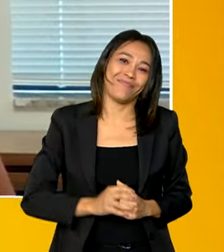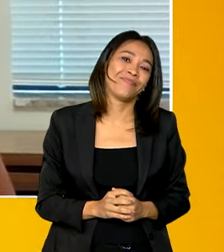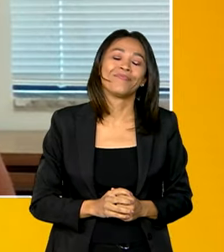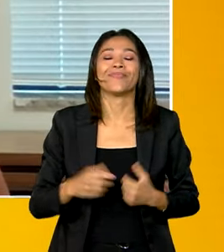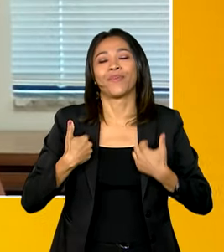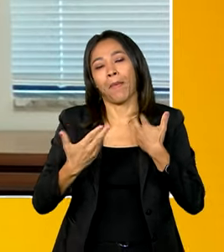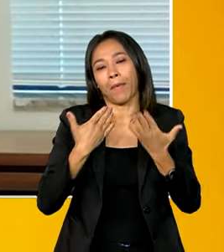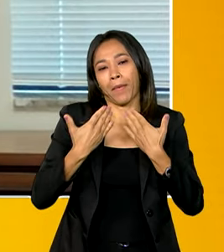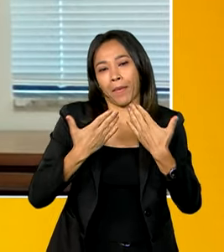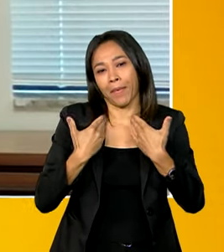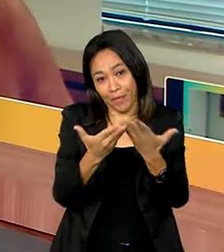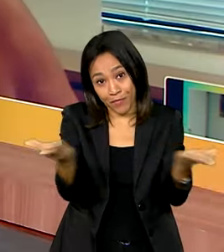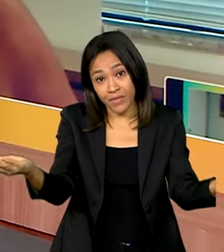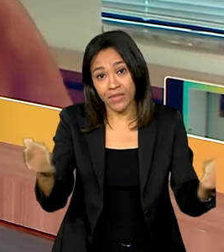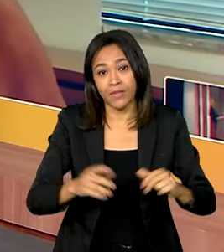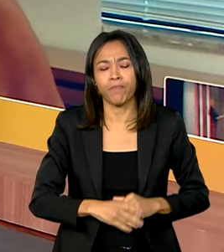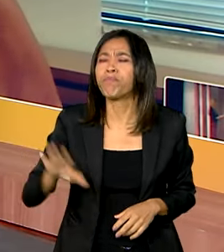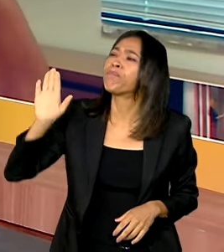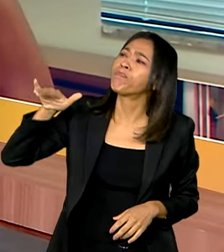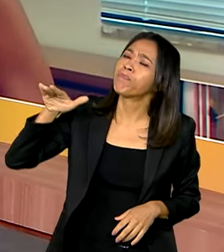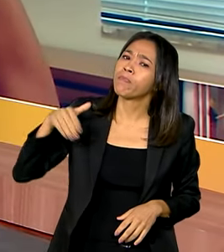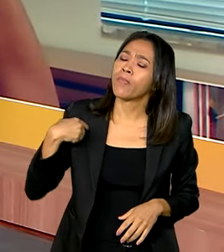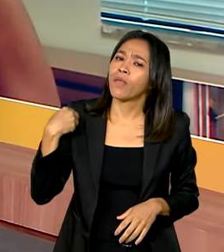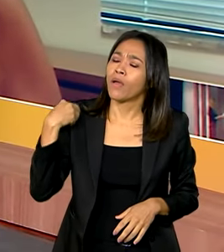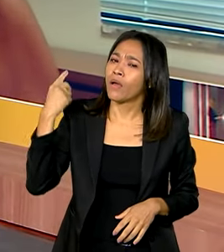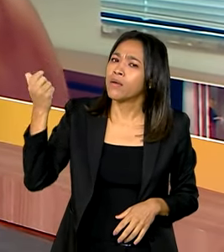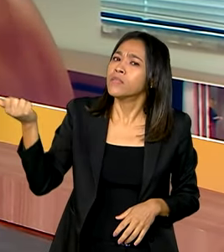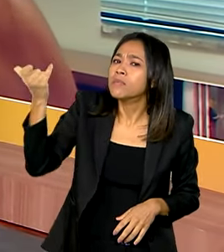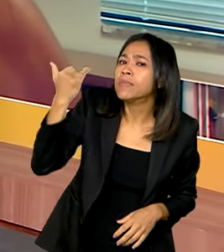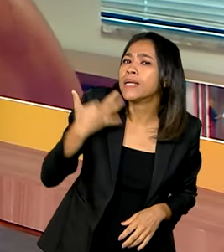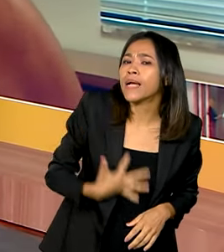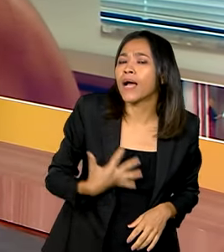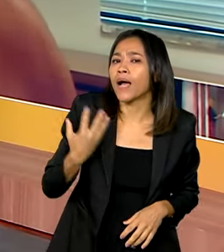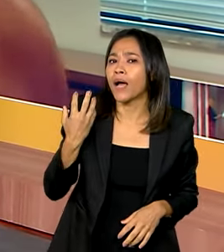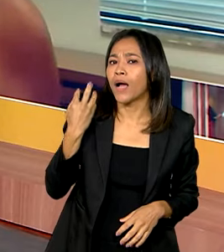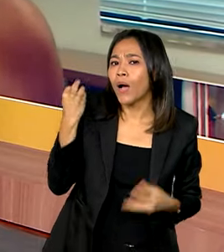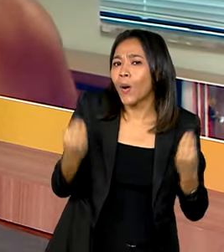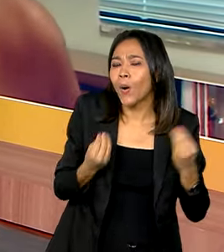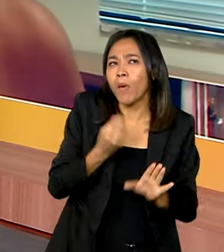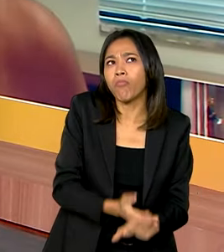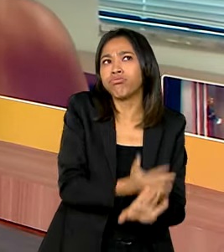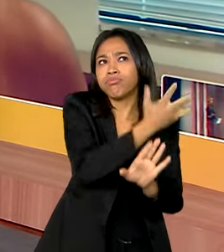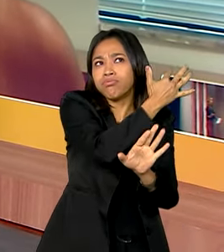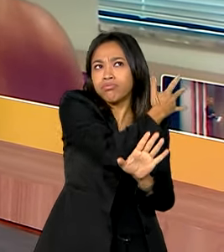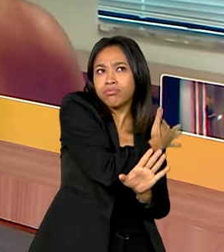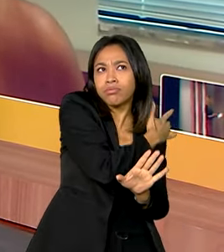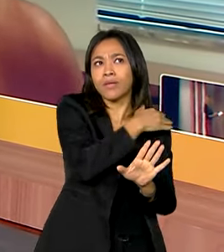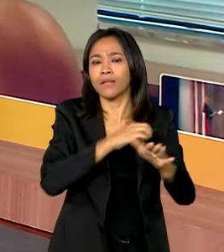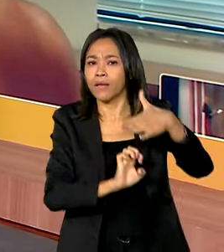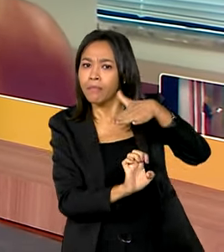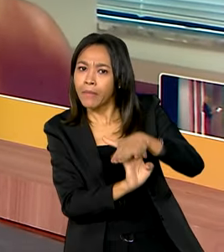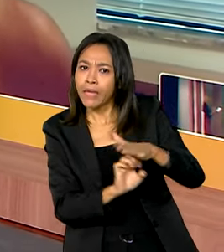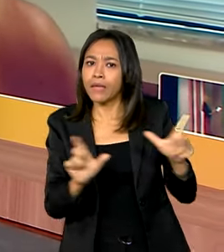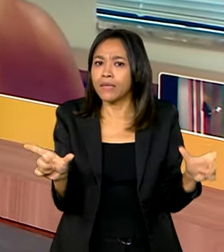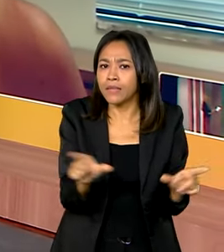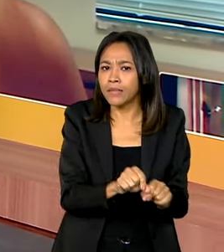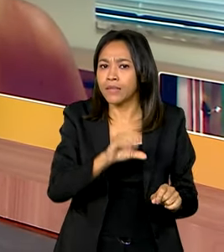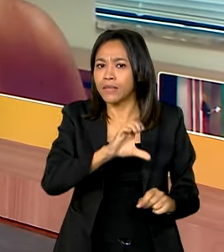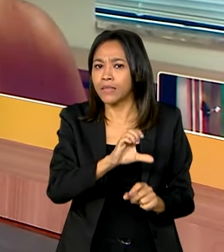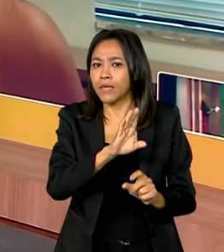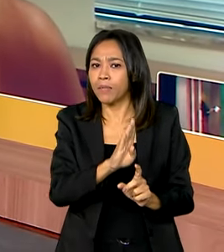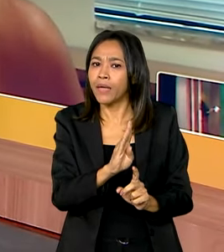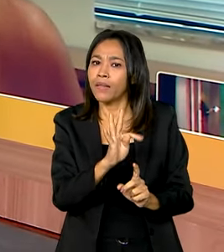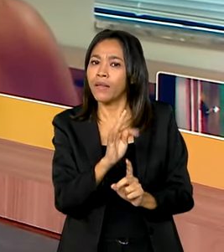podendo conversar com vocês. Diretora, começa dando um panorama aí da atuação do CBTU, da importância dele,